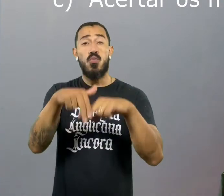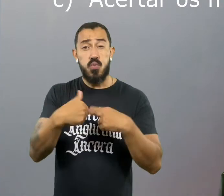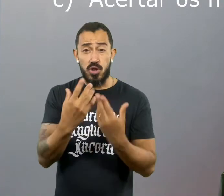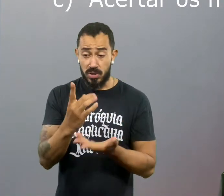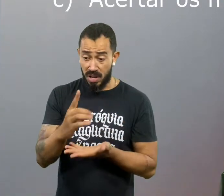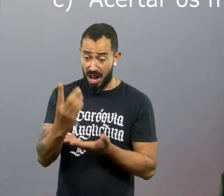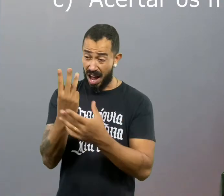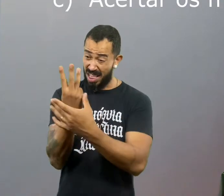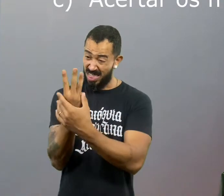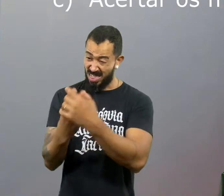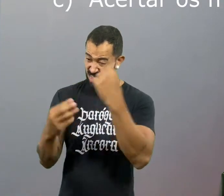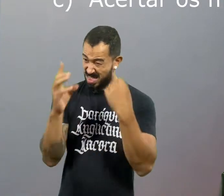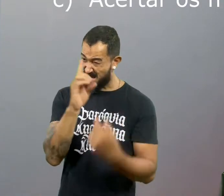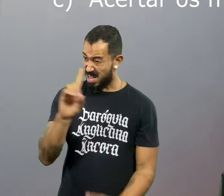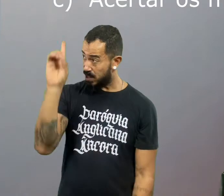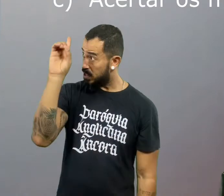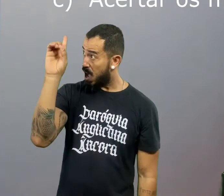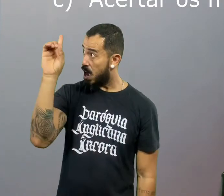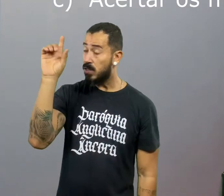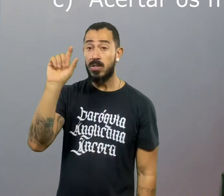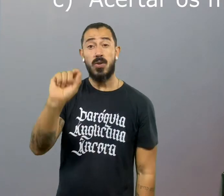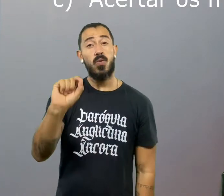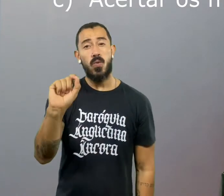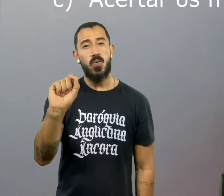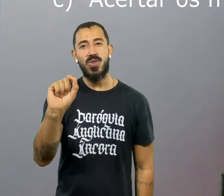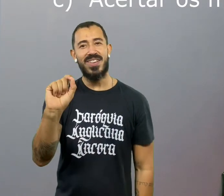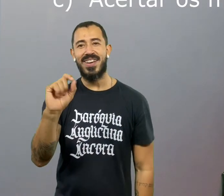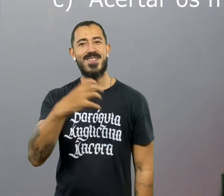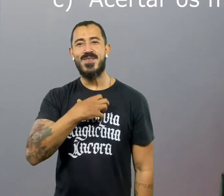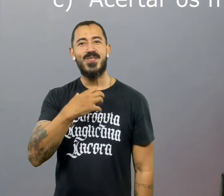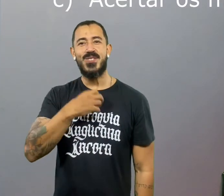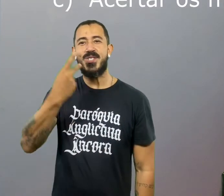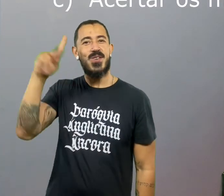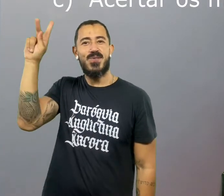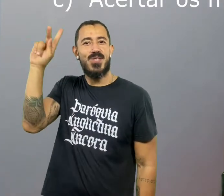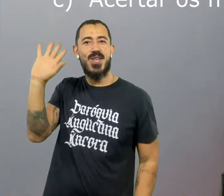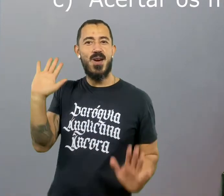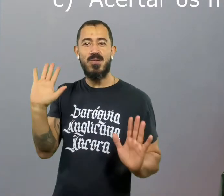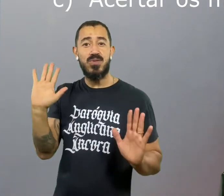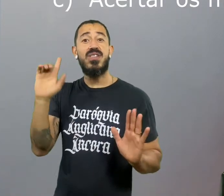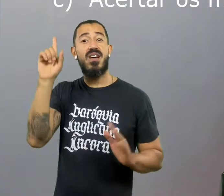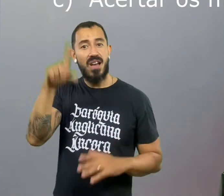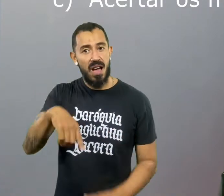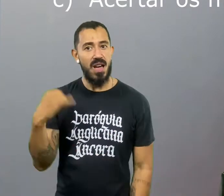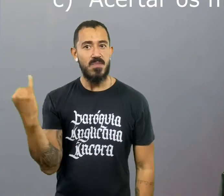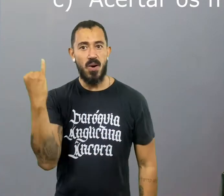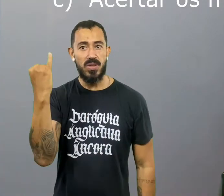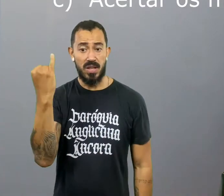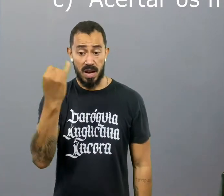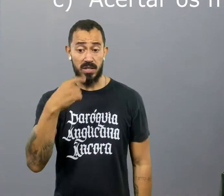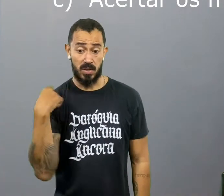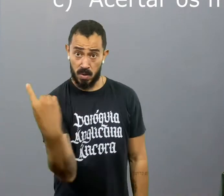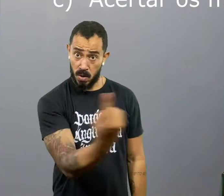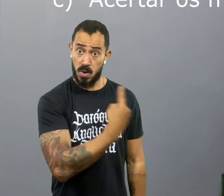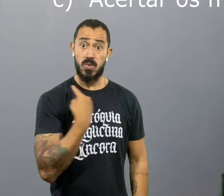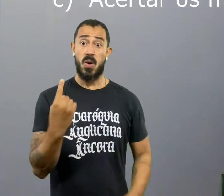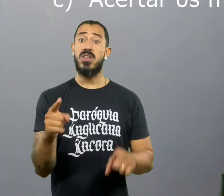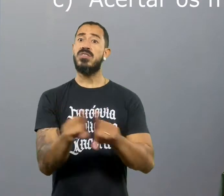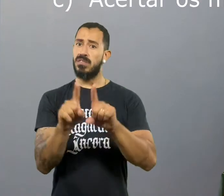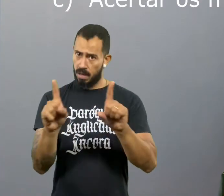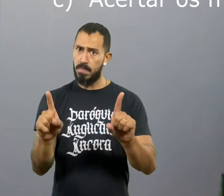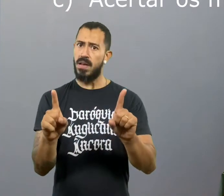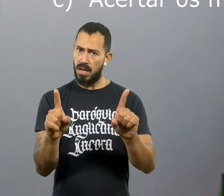sublime por meio do sacrifício. Os métodos de Deus são importantes. Então, os nossos métodos também têm que ser avaliados,